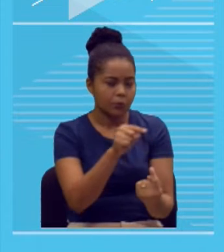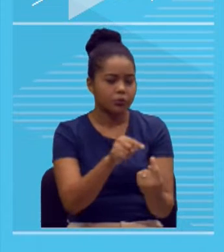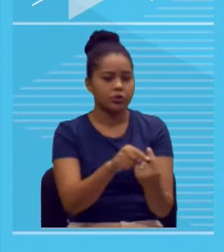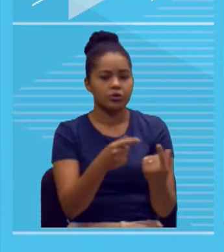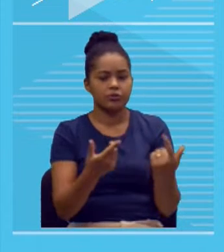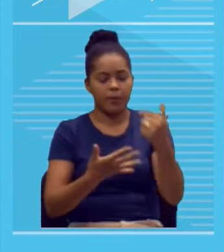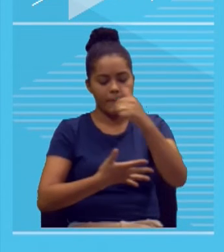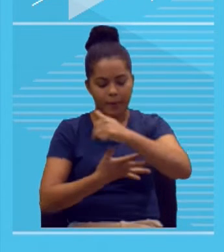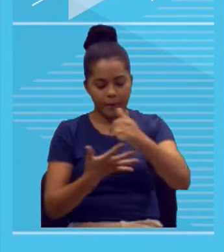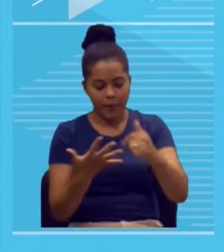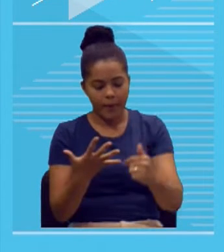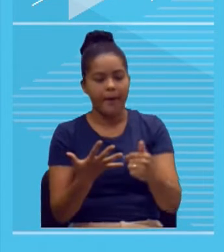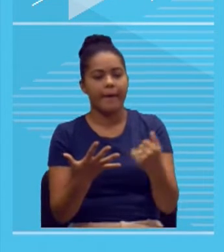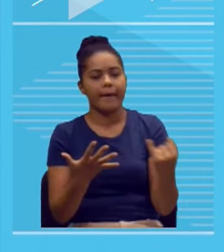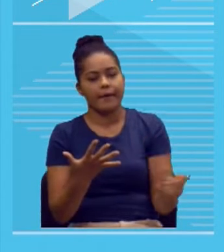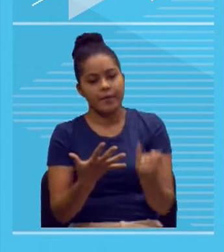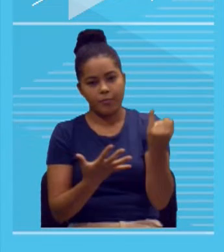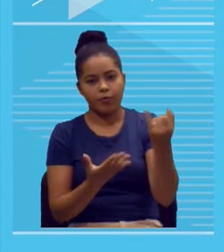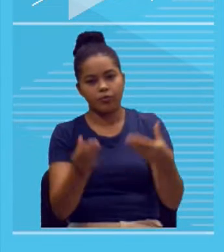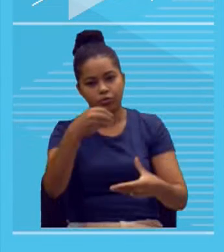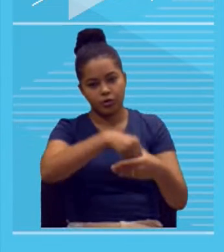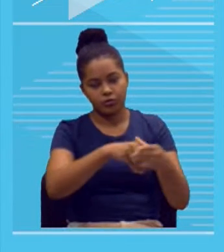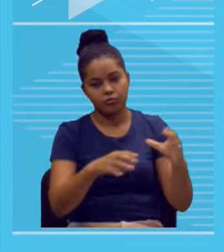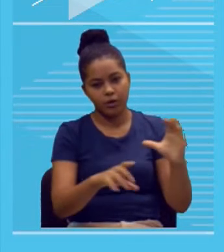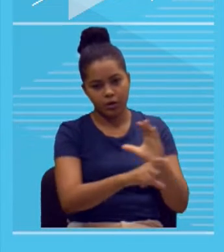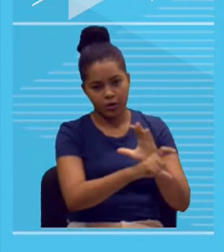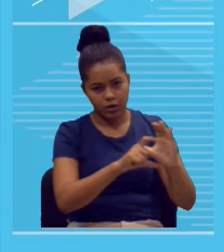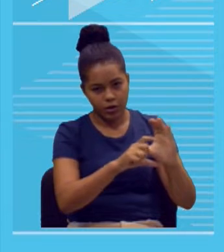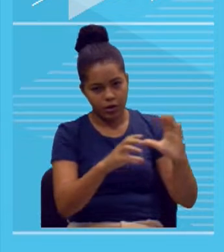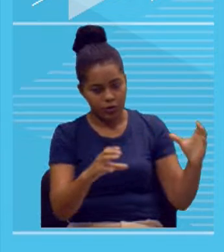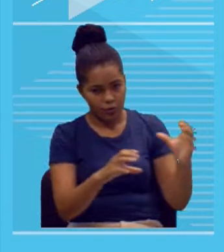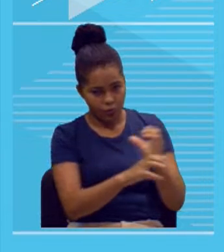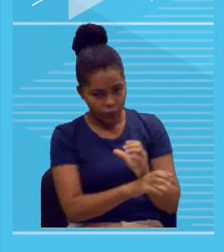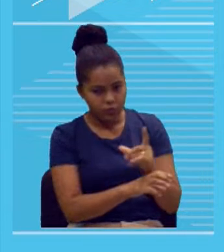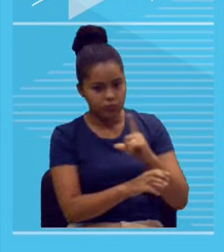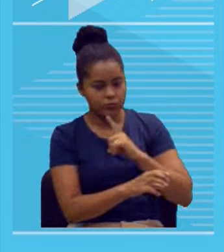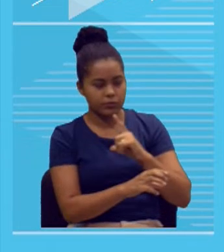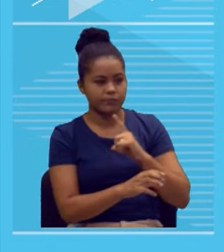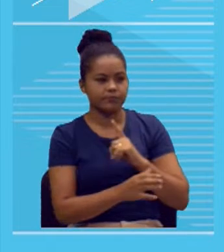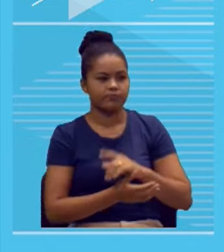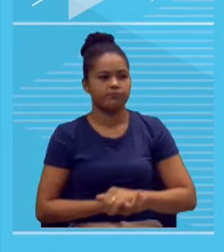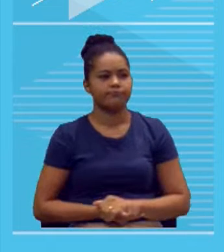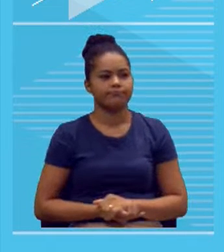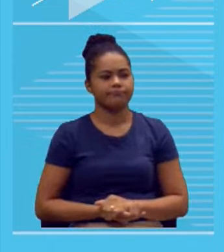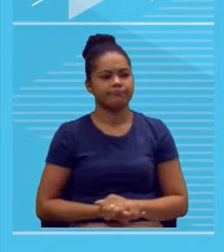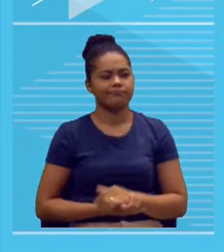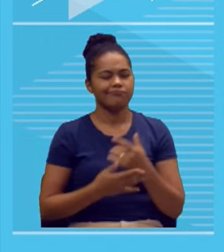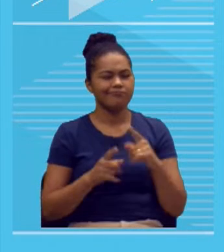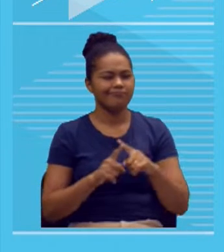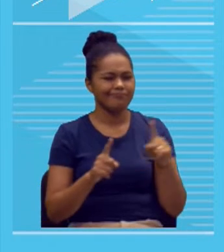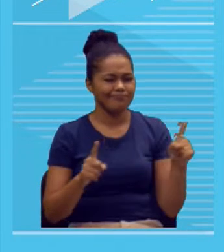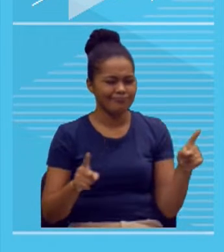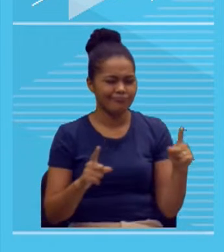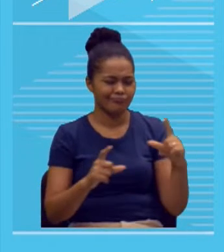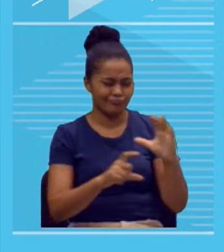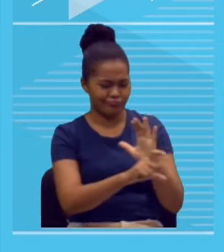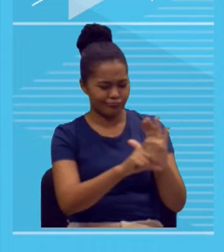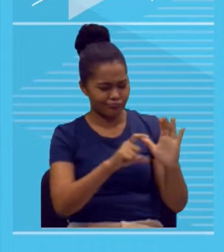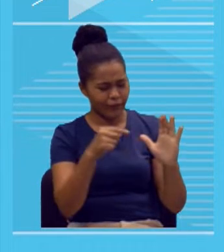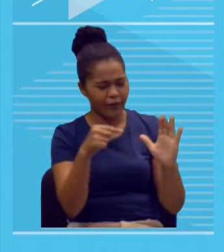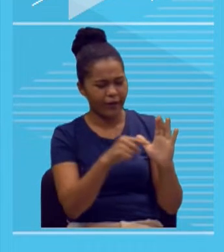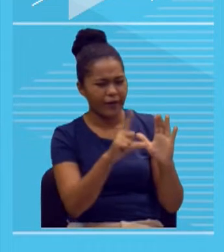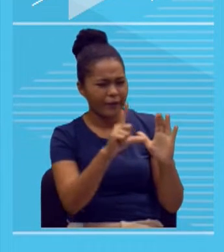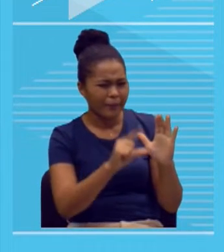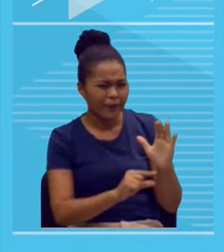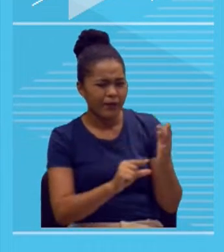essas cinco partes bem definidas. Aí você diz assim, tia, mas é uma parte tão pequena, tia Flavinha. Eu consigo fazer isso? Claro,